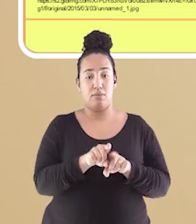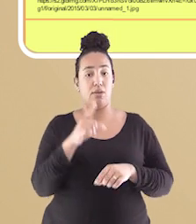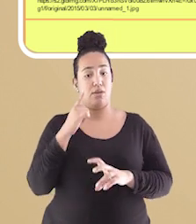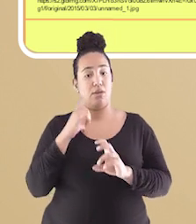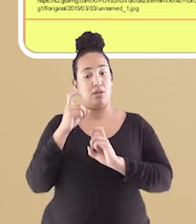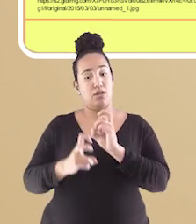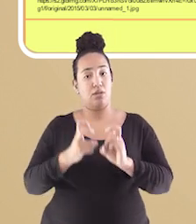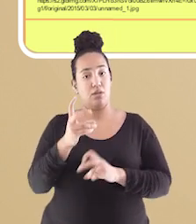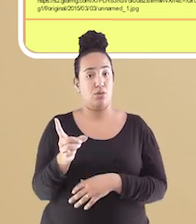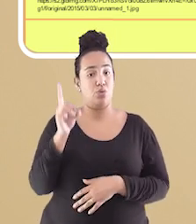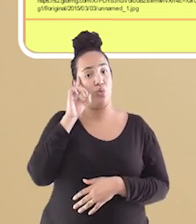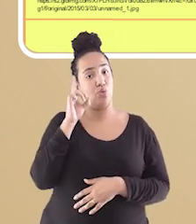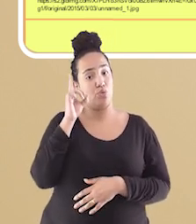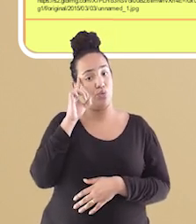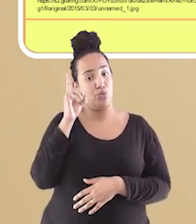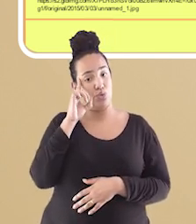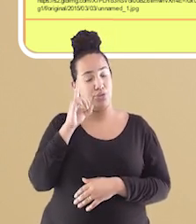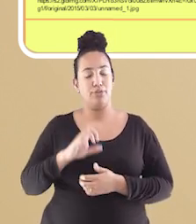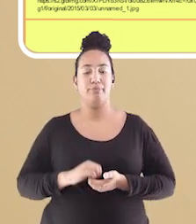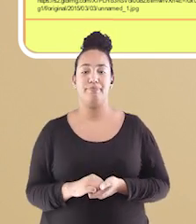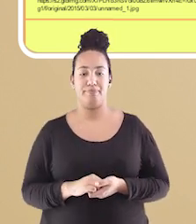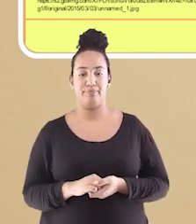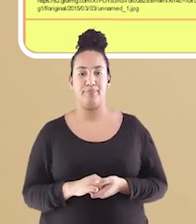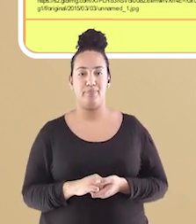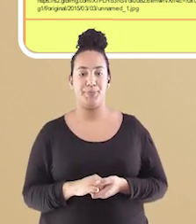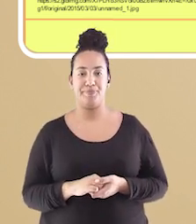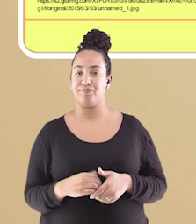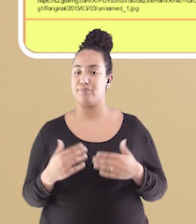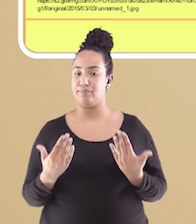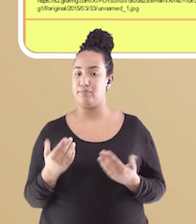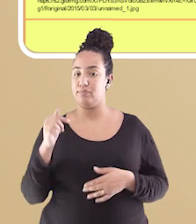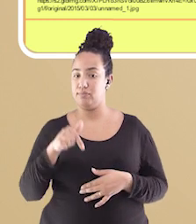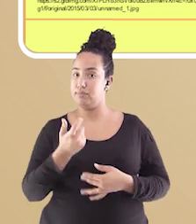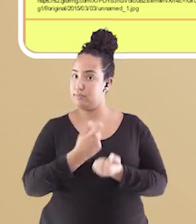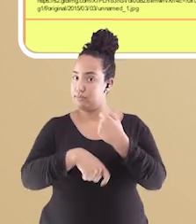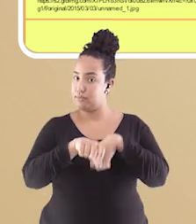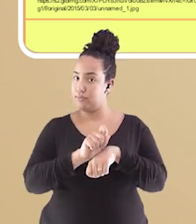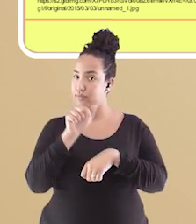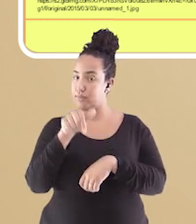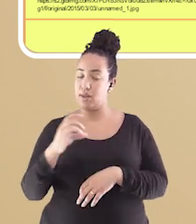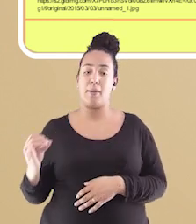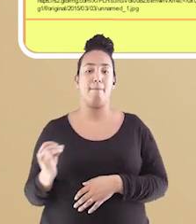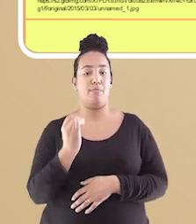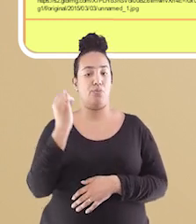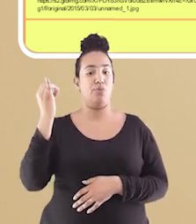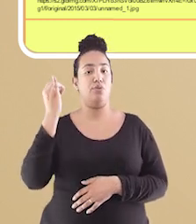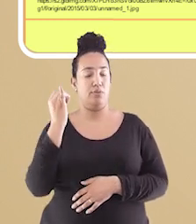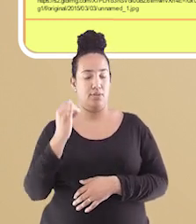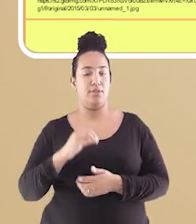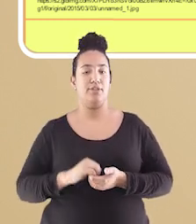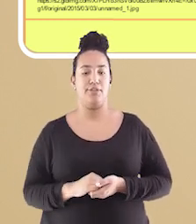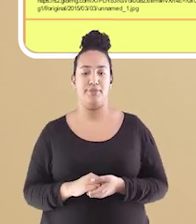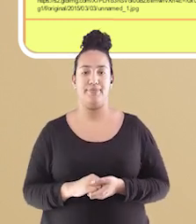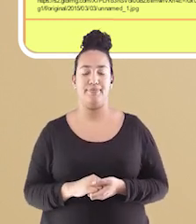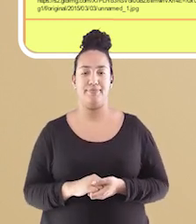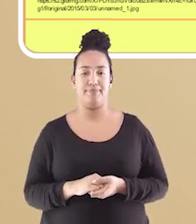diários para esse serviço nos dois sentidos. Essa atividade econômica é muito importante